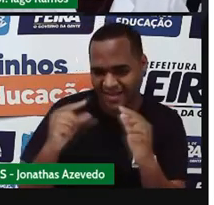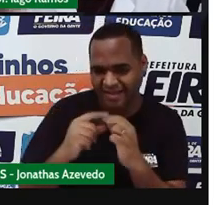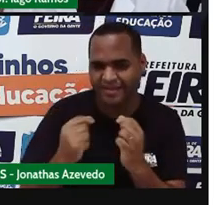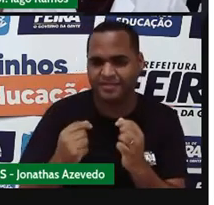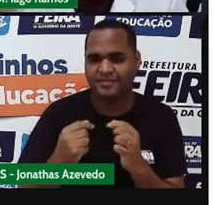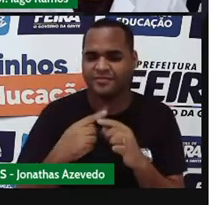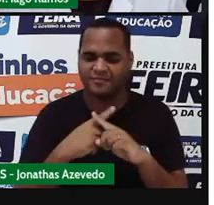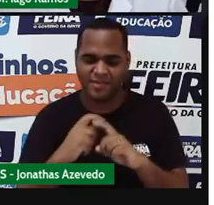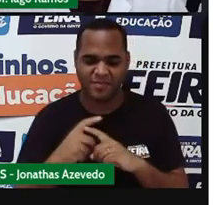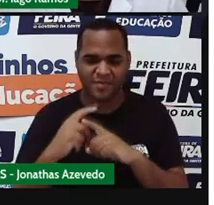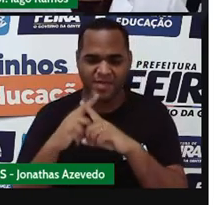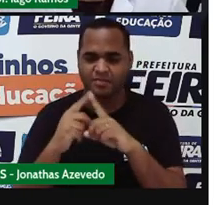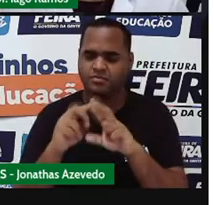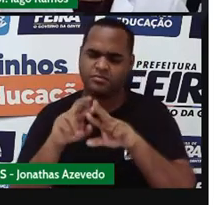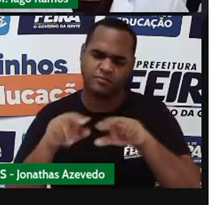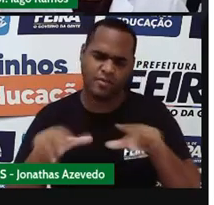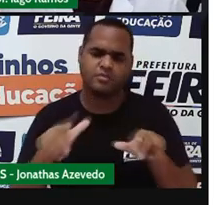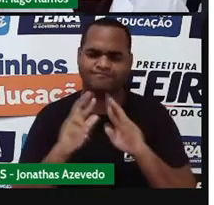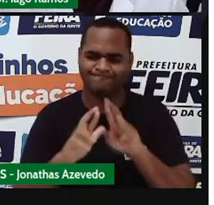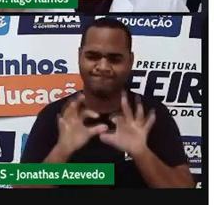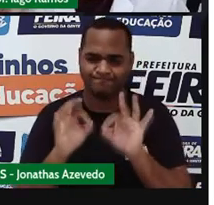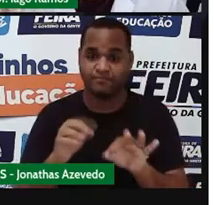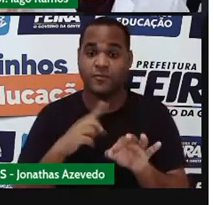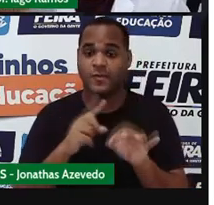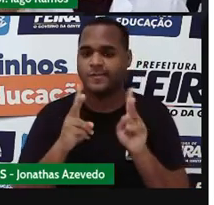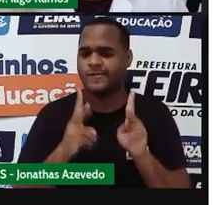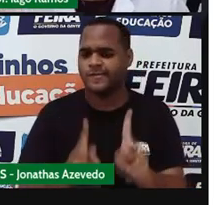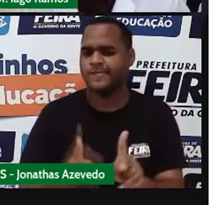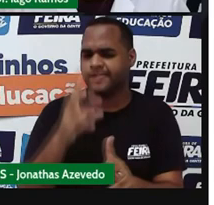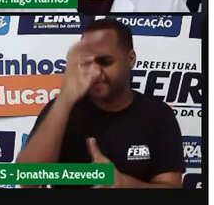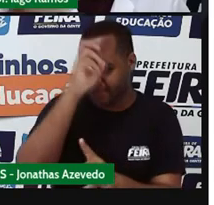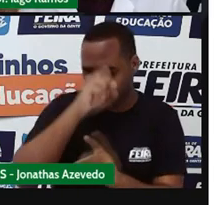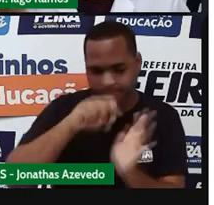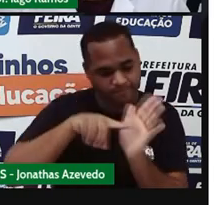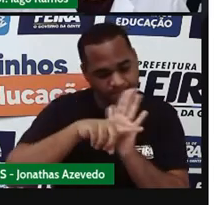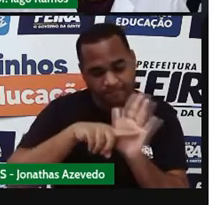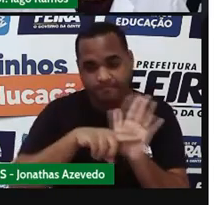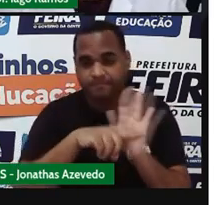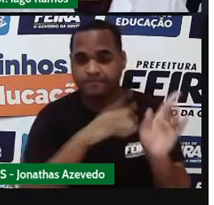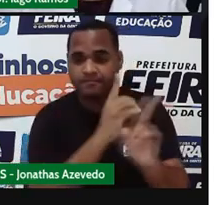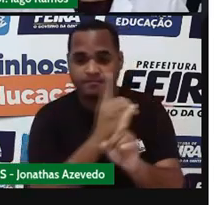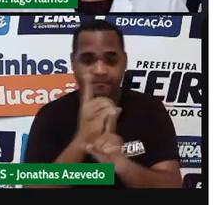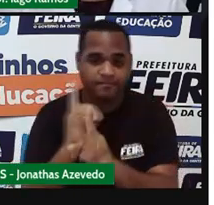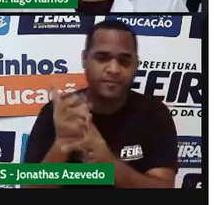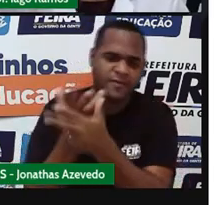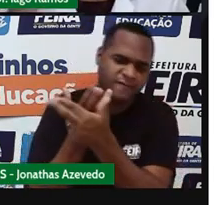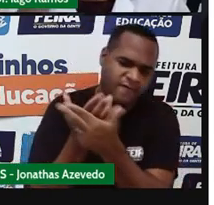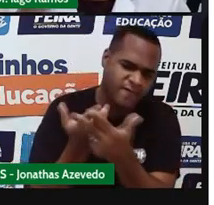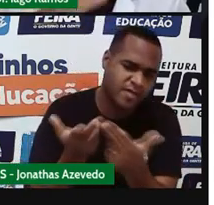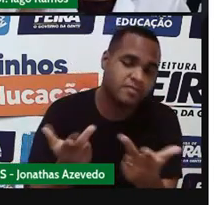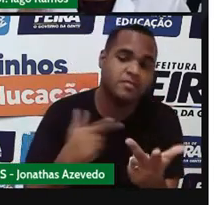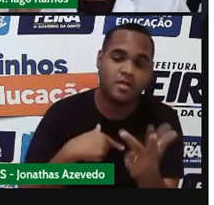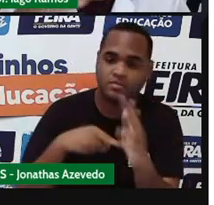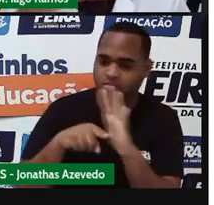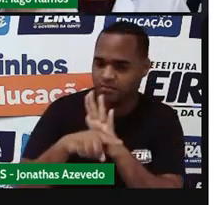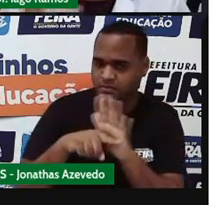você pode continuar né? estudando pesquisando vendo outros tipos de equação né?